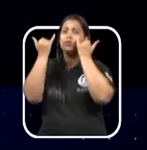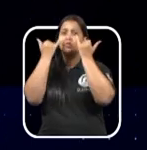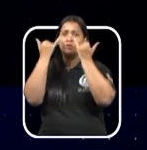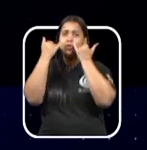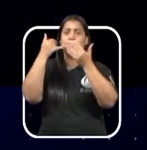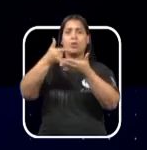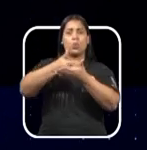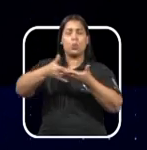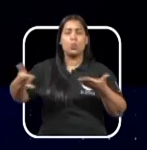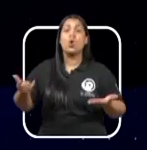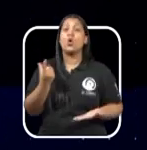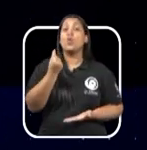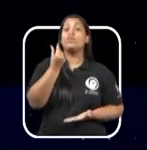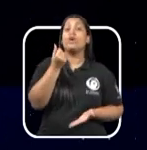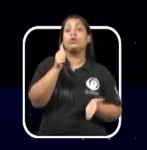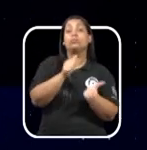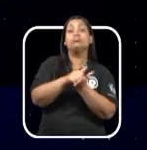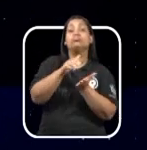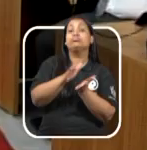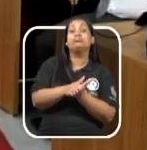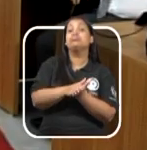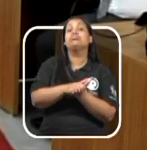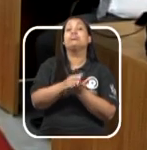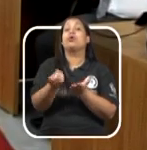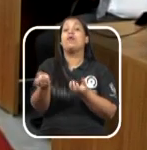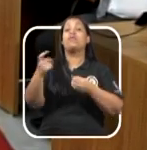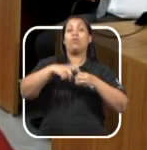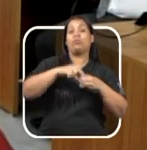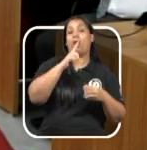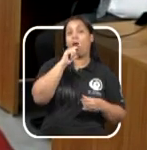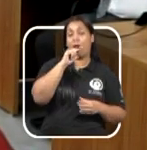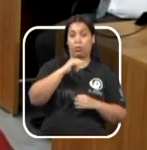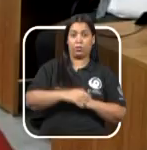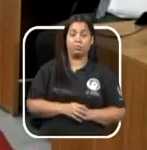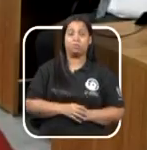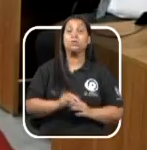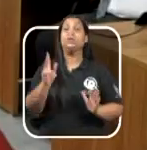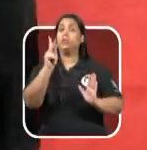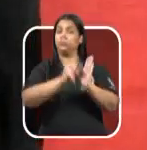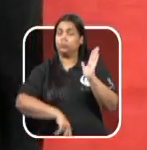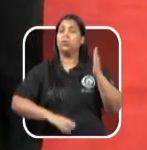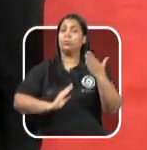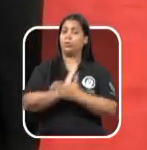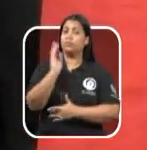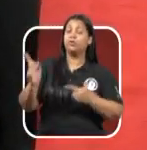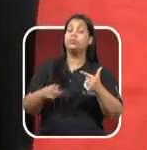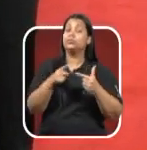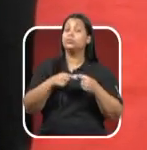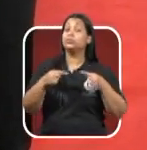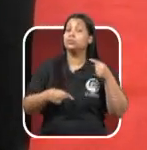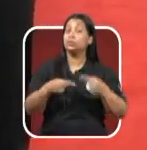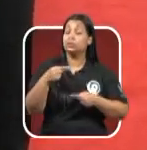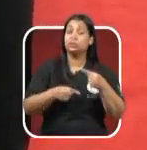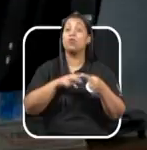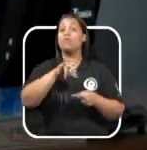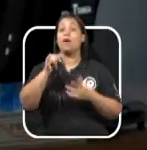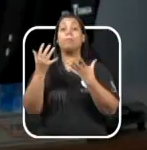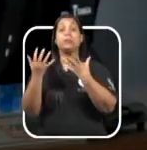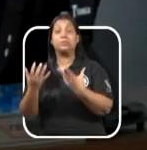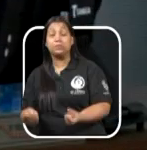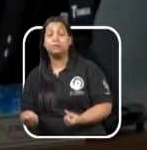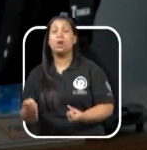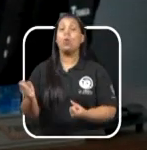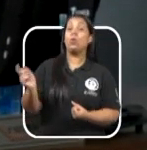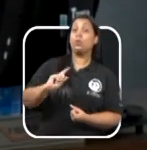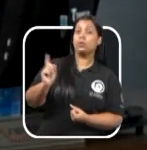o valor da taxa de religação de água. Os projetos aprovados em segunda discussão seguem para sanção